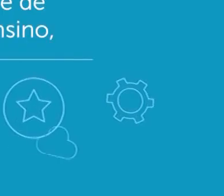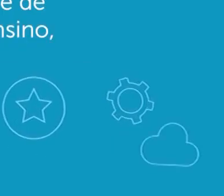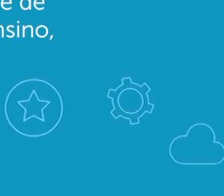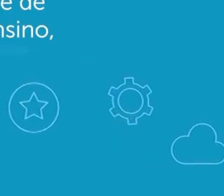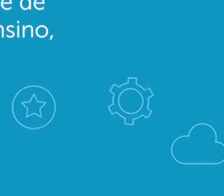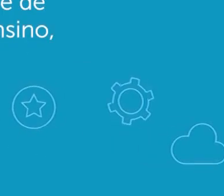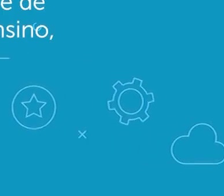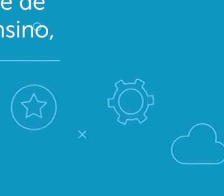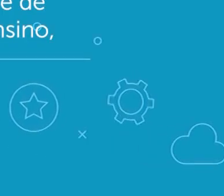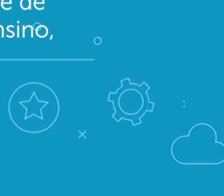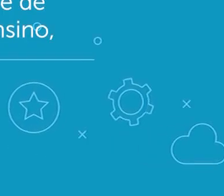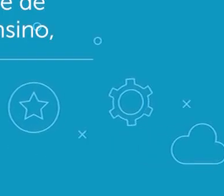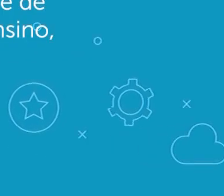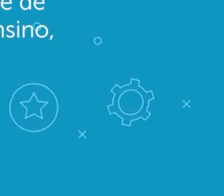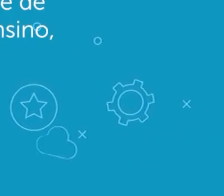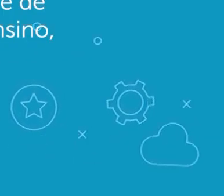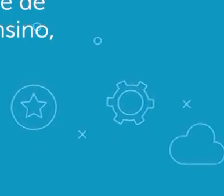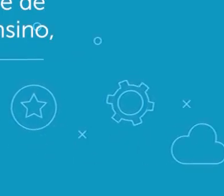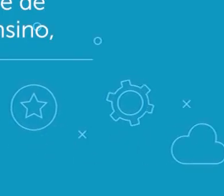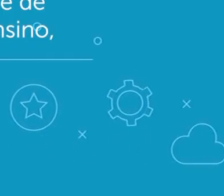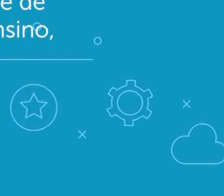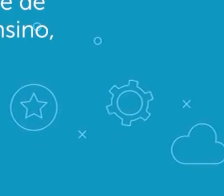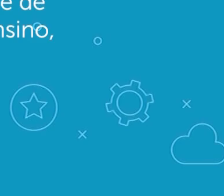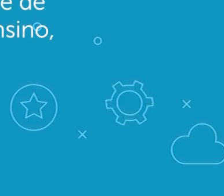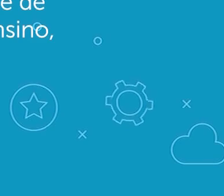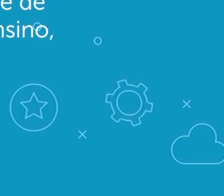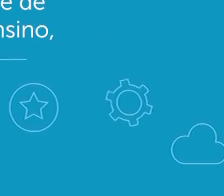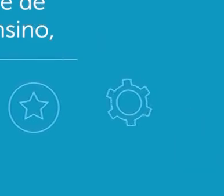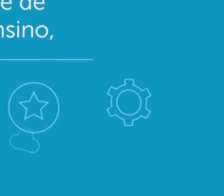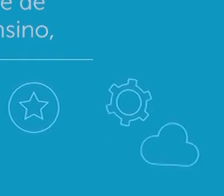Quintena Coelho